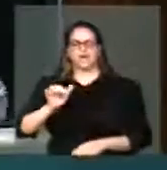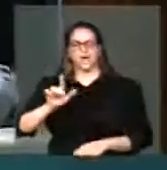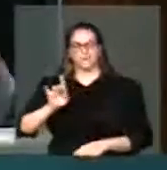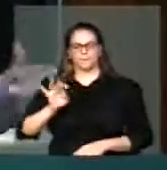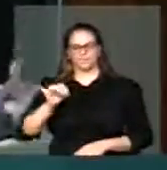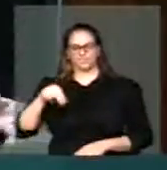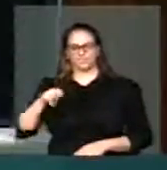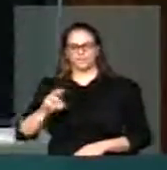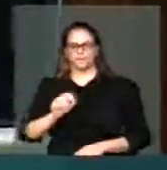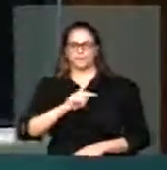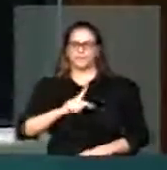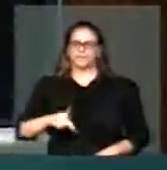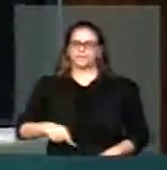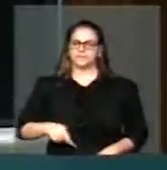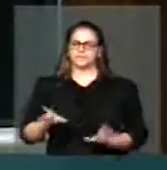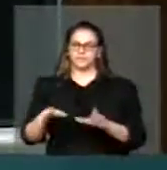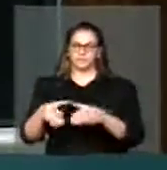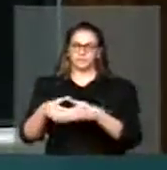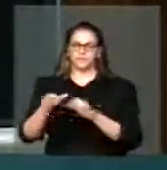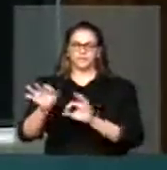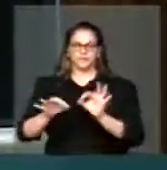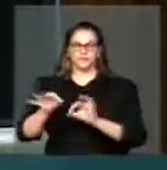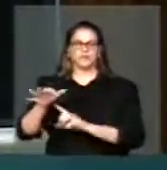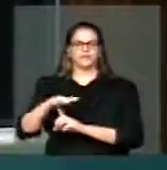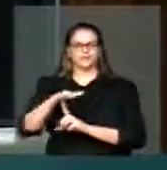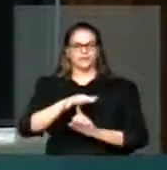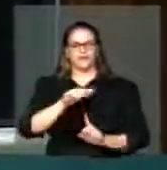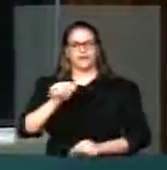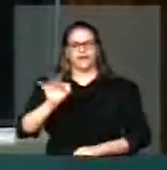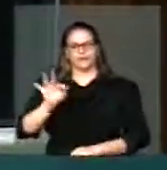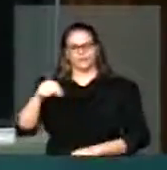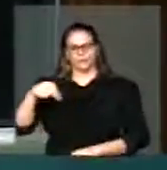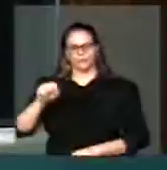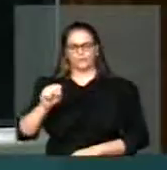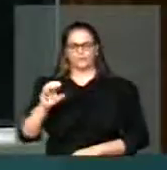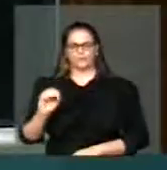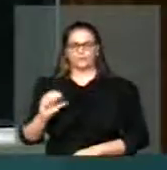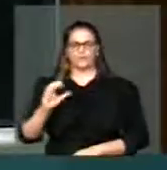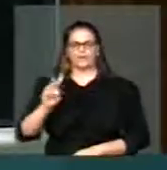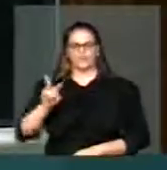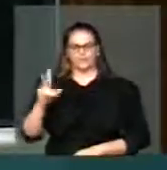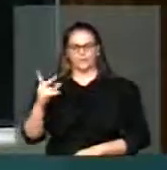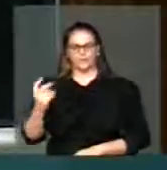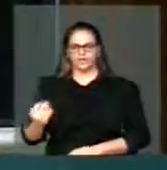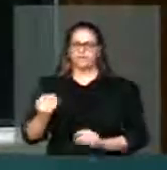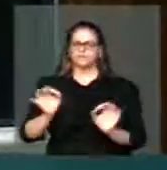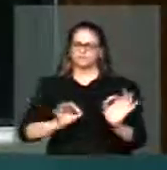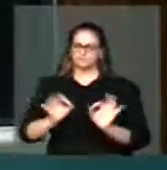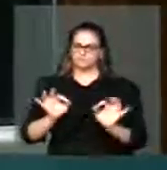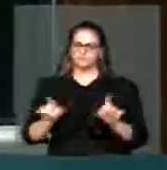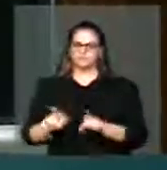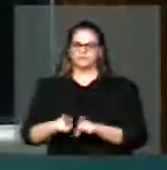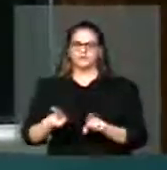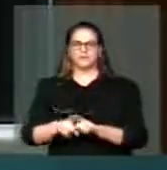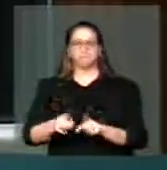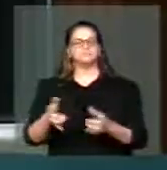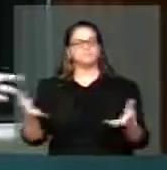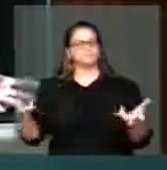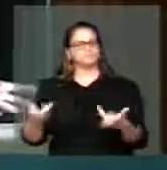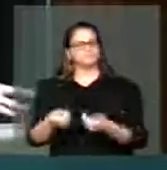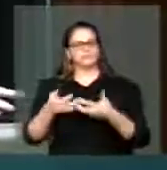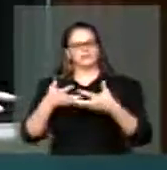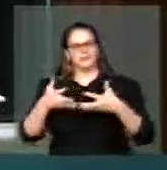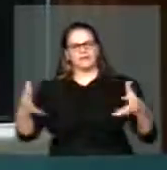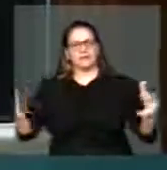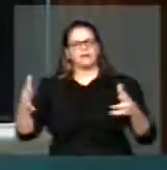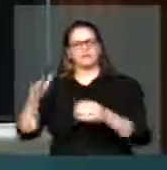que é o presidente dessa feira, o Afonso Carvalho, que fez essa intermediação. E foi uma feira grande. Inclusive,